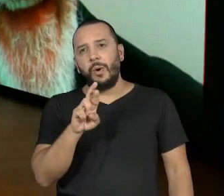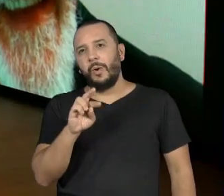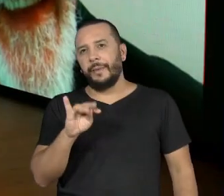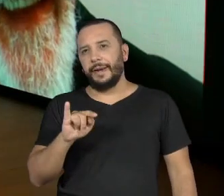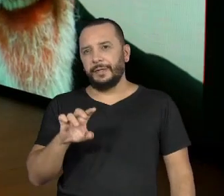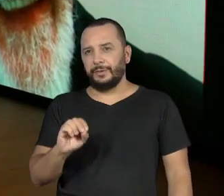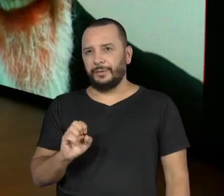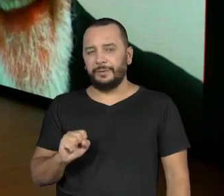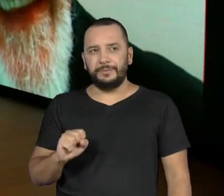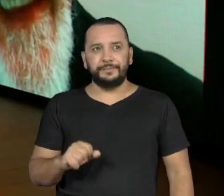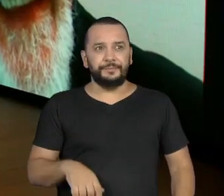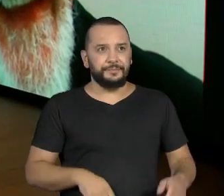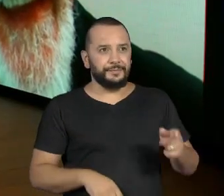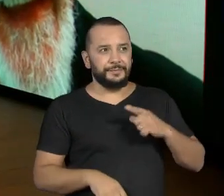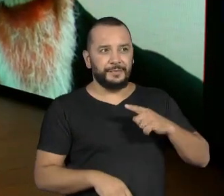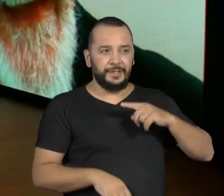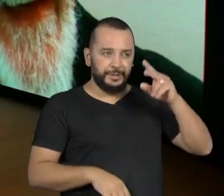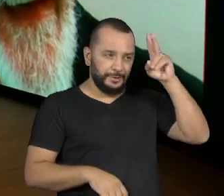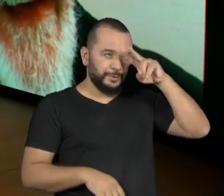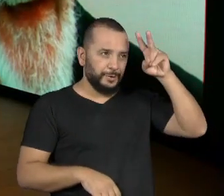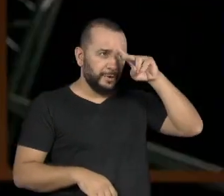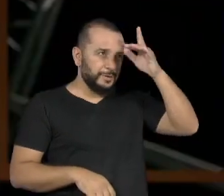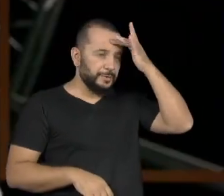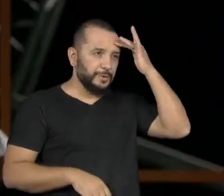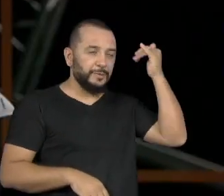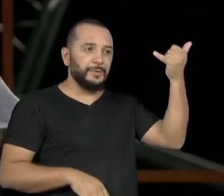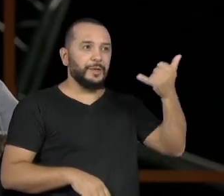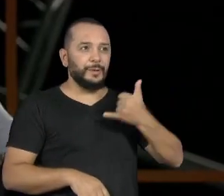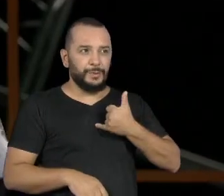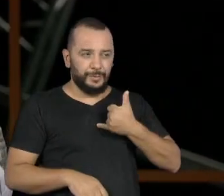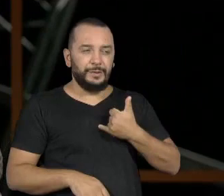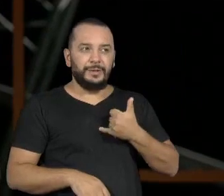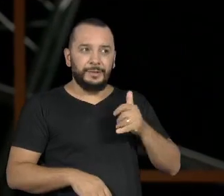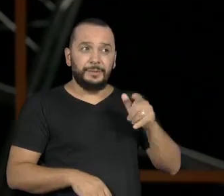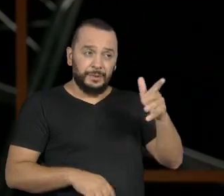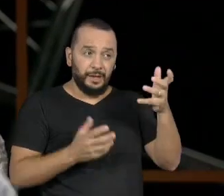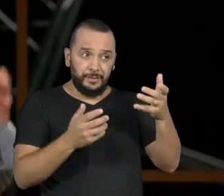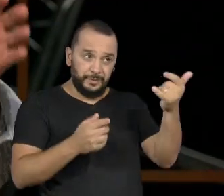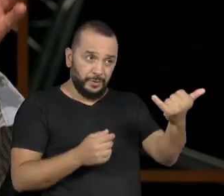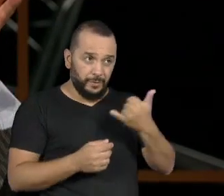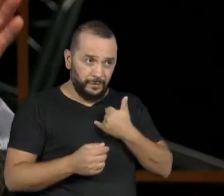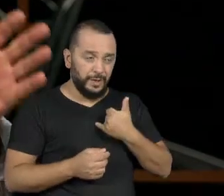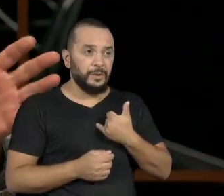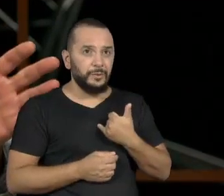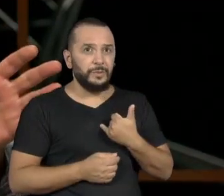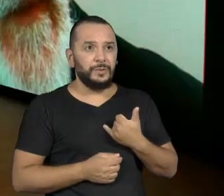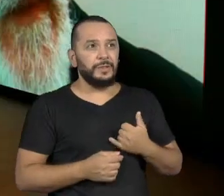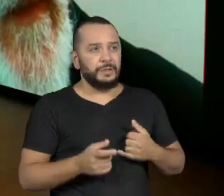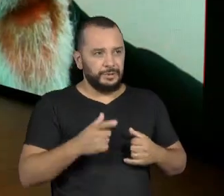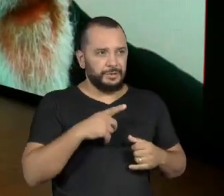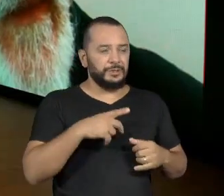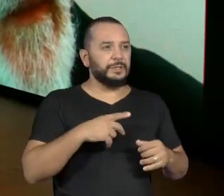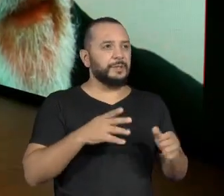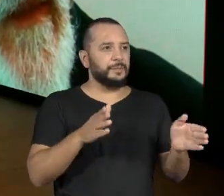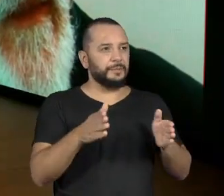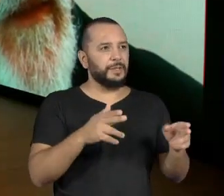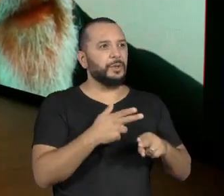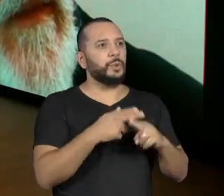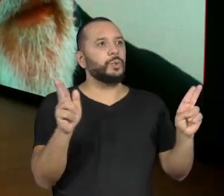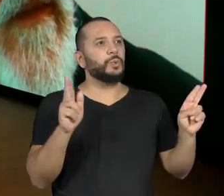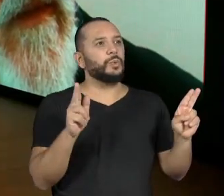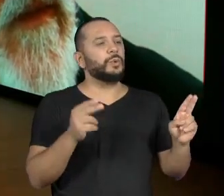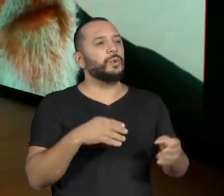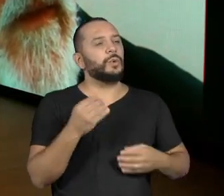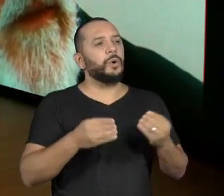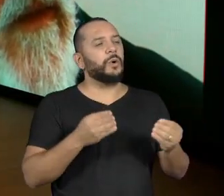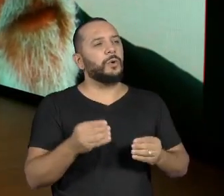Agora, Ney, tem uma história que a gente já ouviu várias versões, mas eu queria que você contasse. Tinha a cena do nu, do hair. Como é que era a